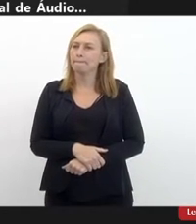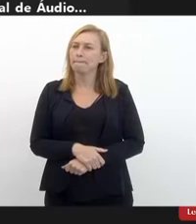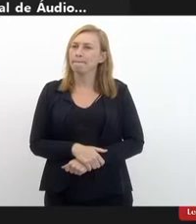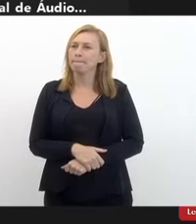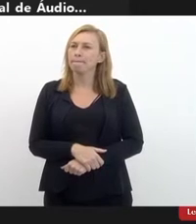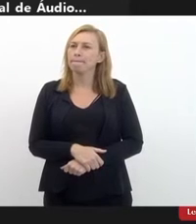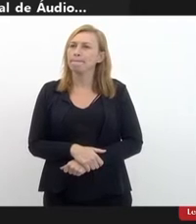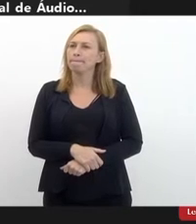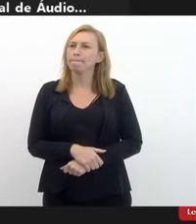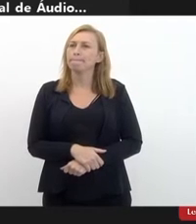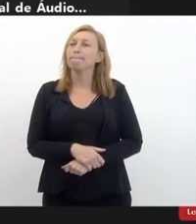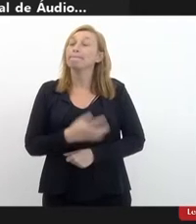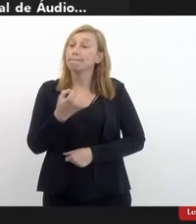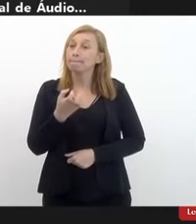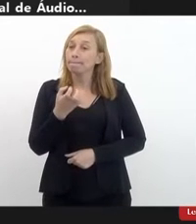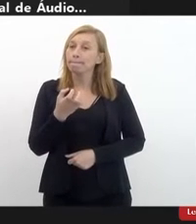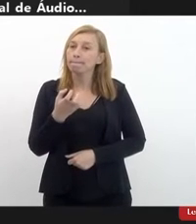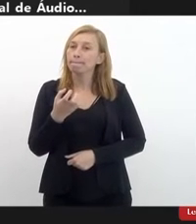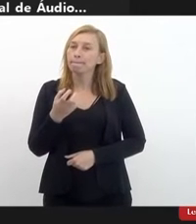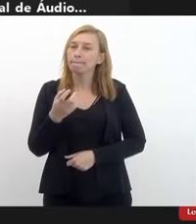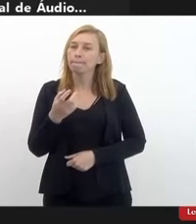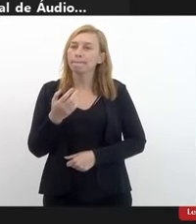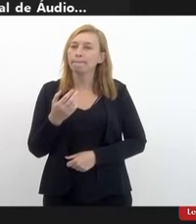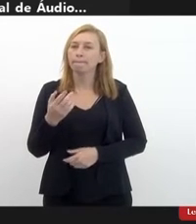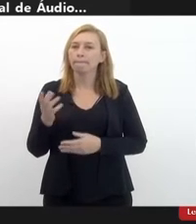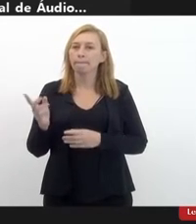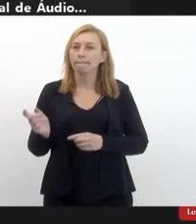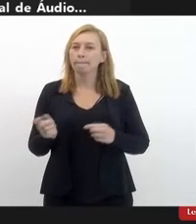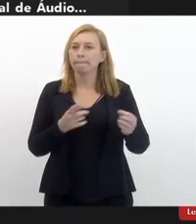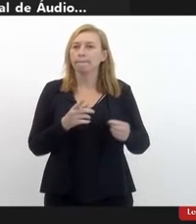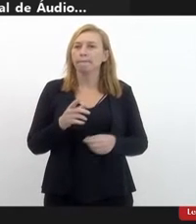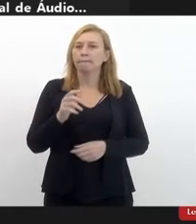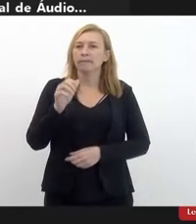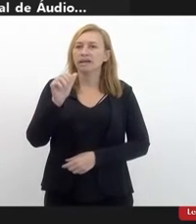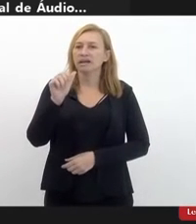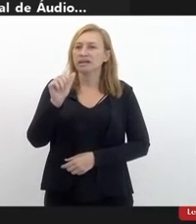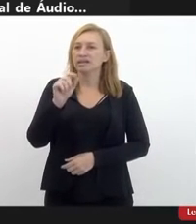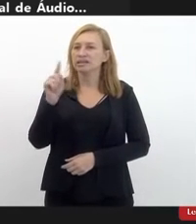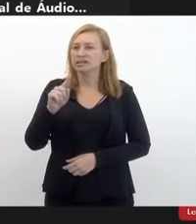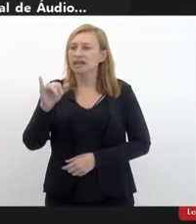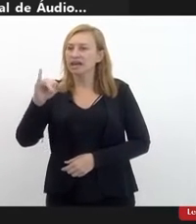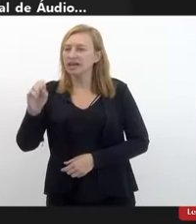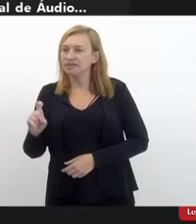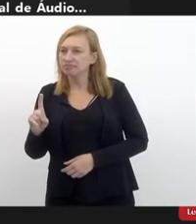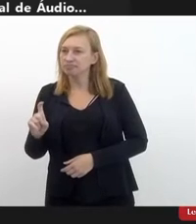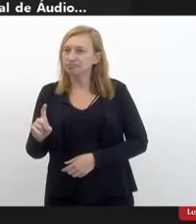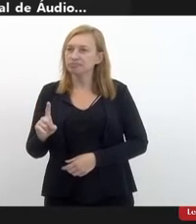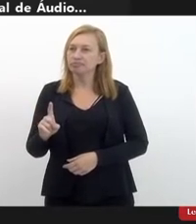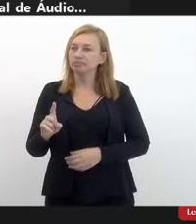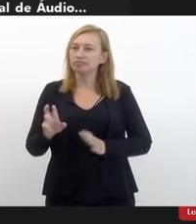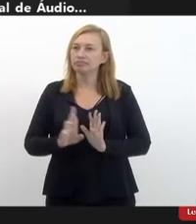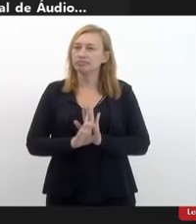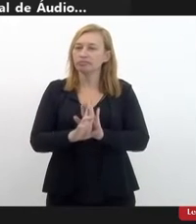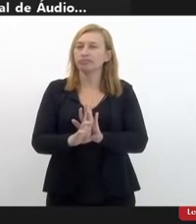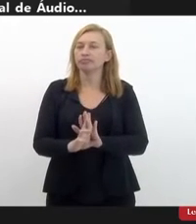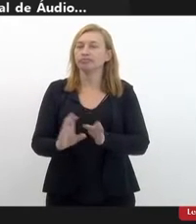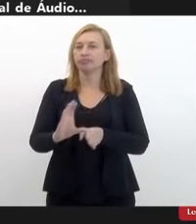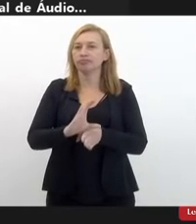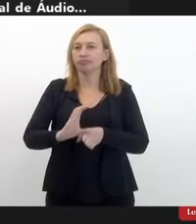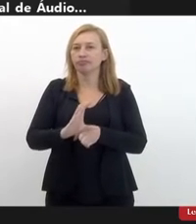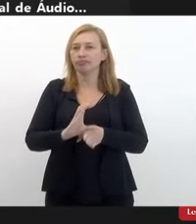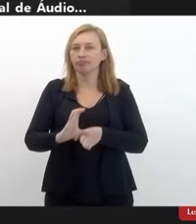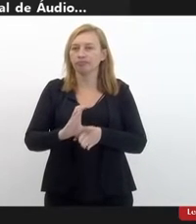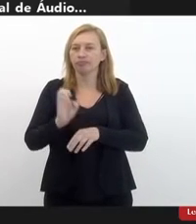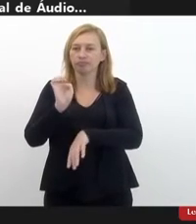Eu queria passar, então, para a dona Zayga, que é a nossa representante do Conselho Estadual de Saúde, e a dona